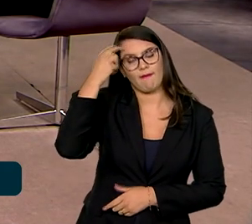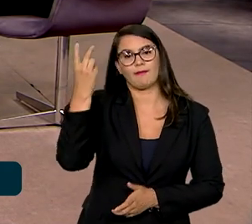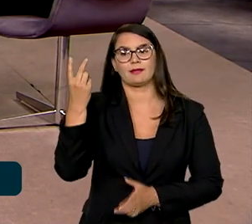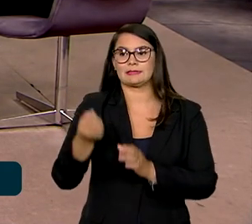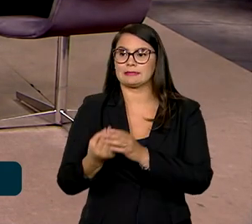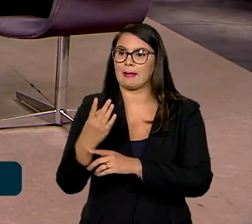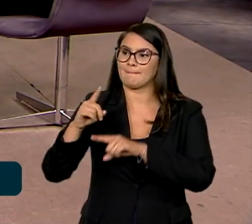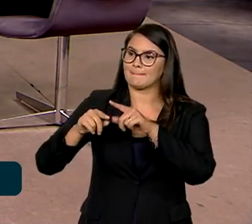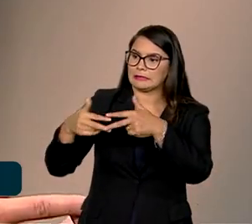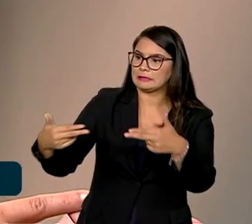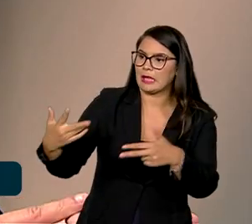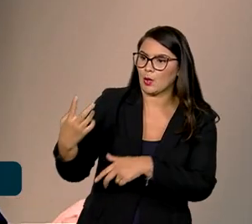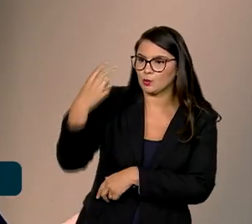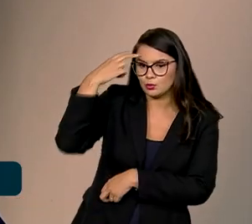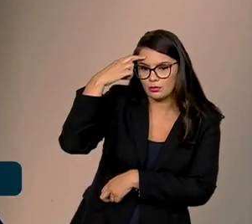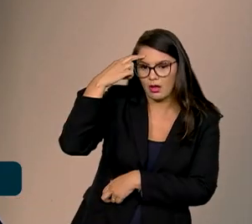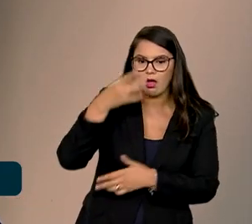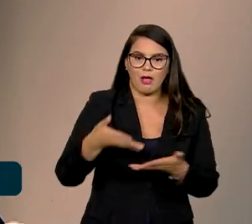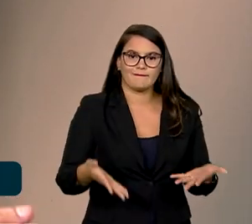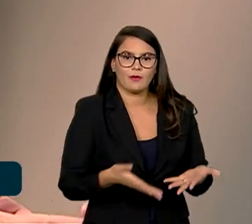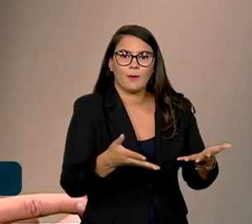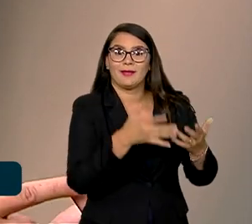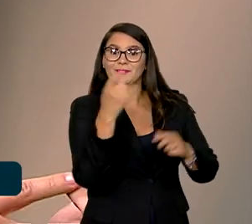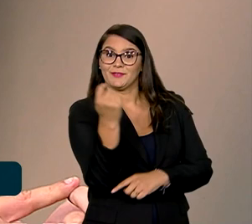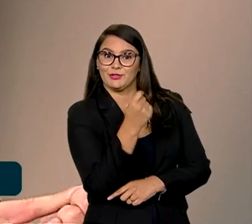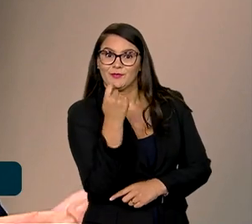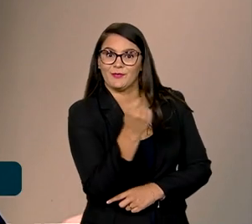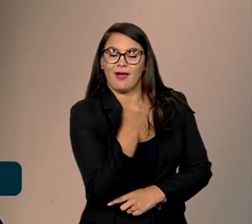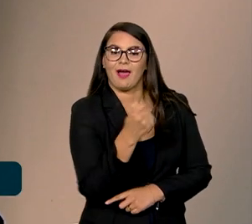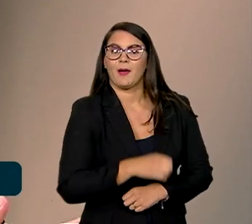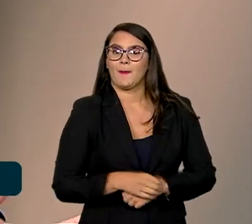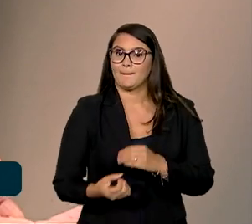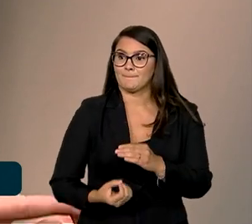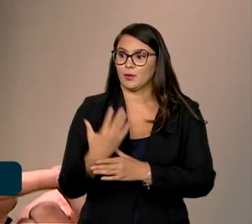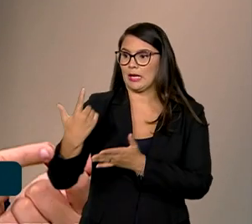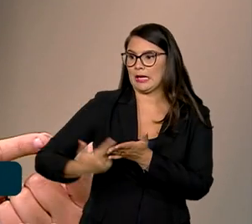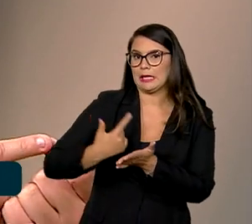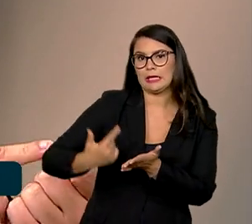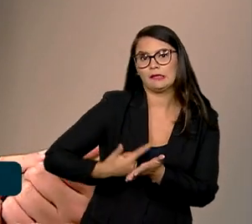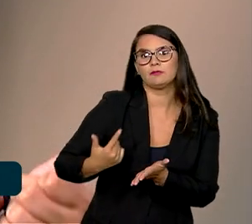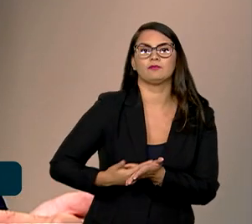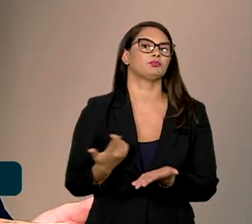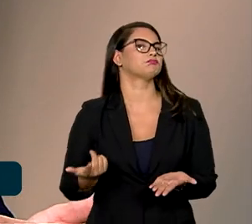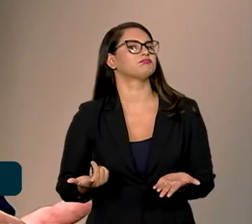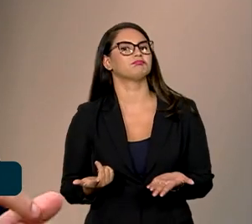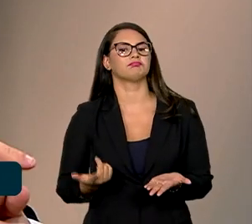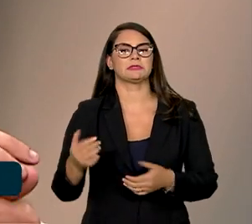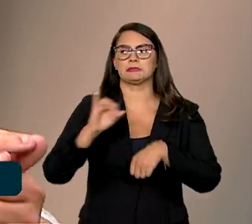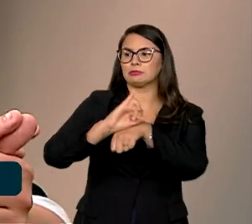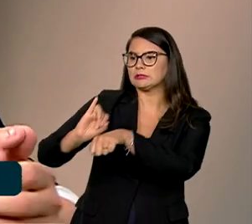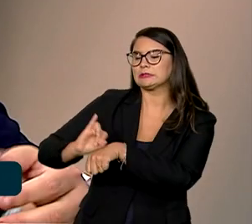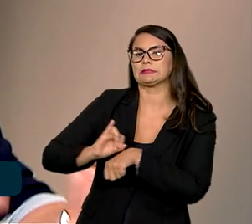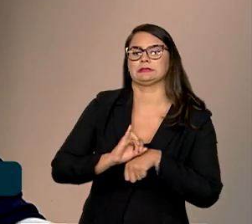construção de equipamentos culturais, fomento a festivais, produção de livros, exposições,